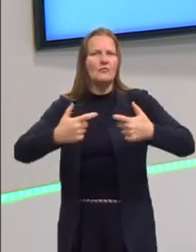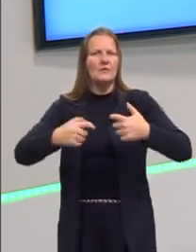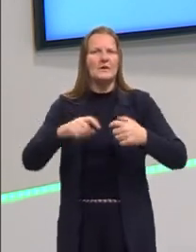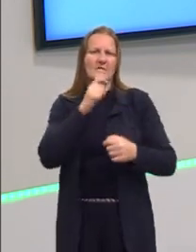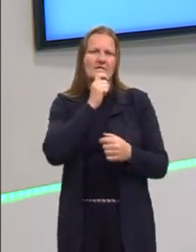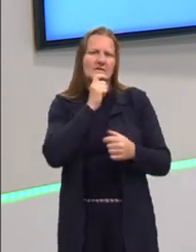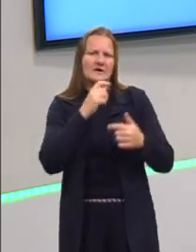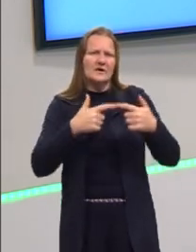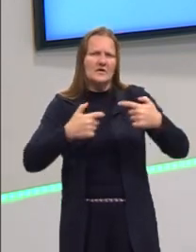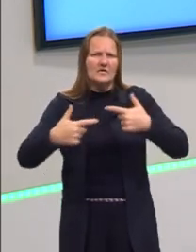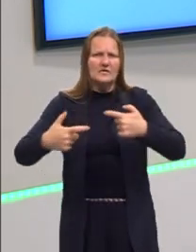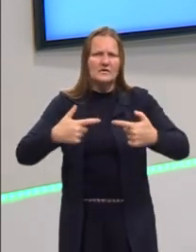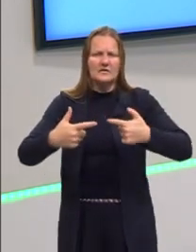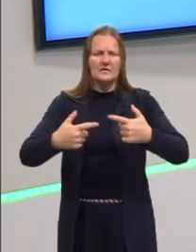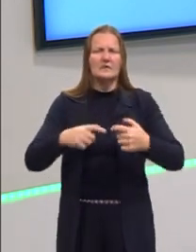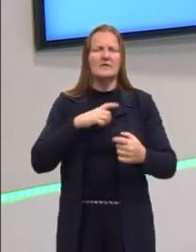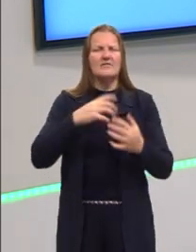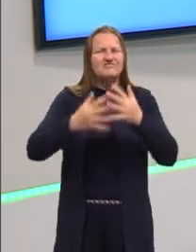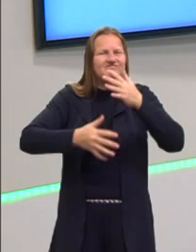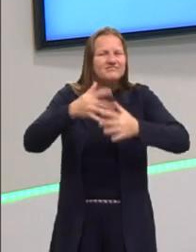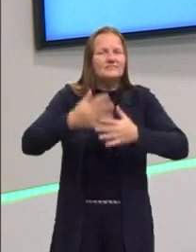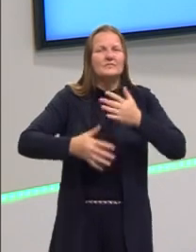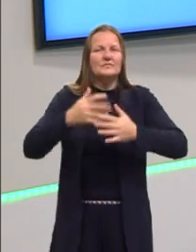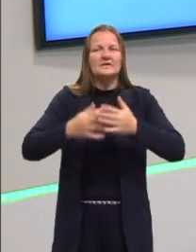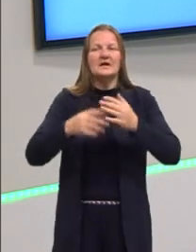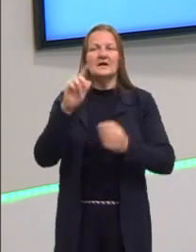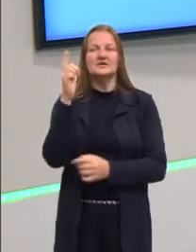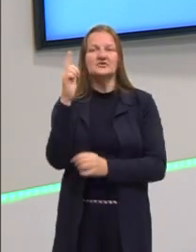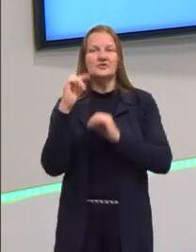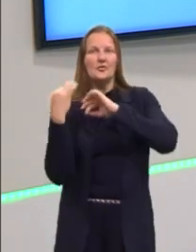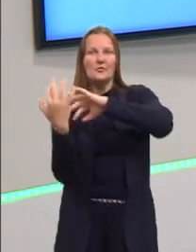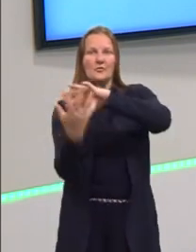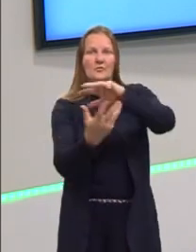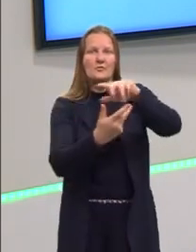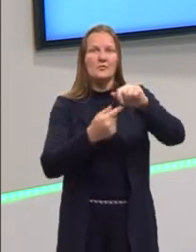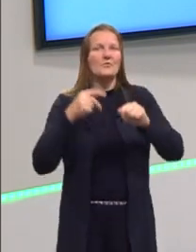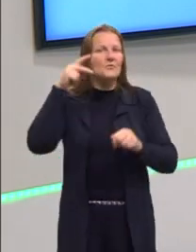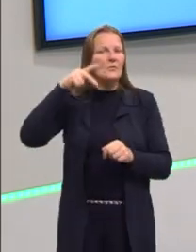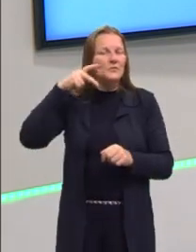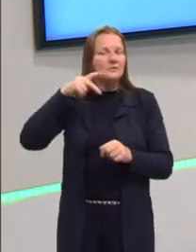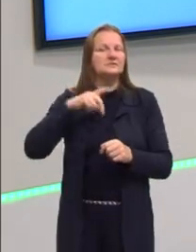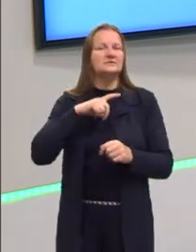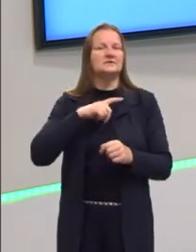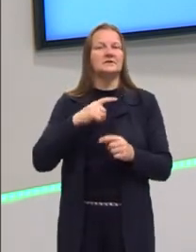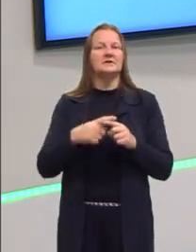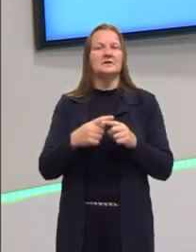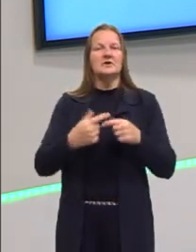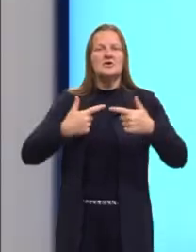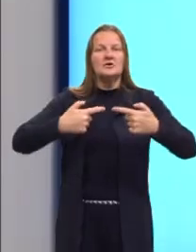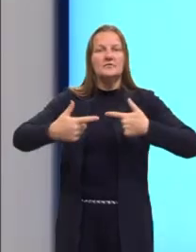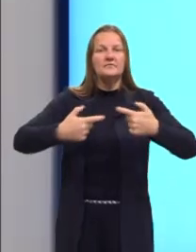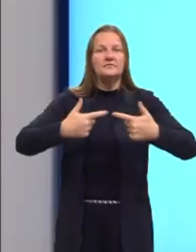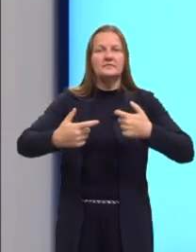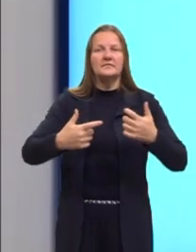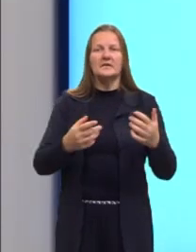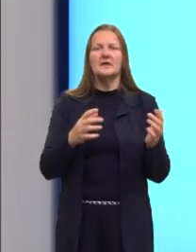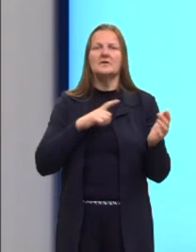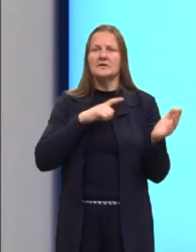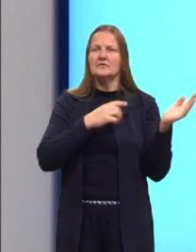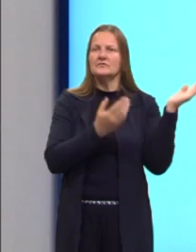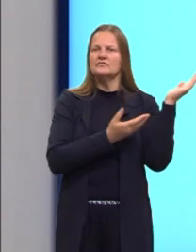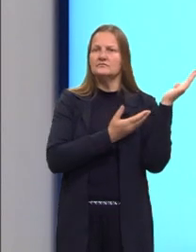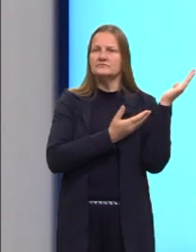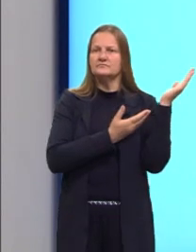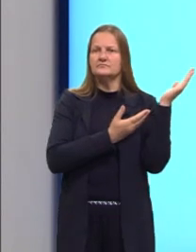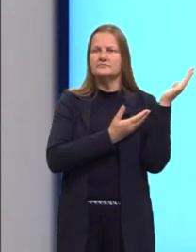nós estamos em um período complicado da geopolítica. Nós temos uma guerra chamada Guerra do Yom Kippur, esse é um feriado